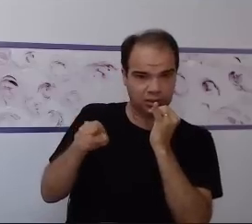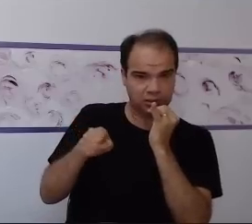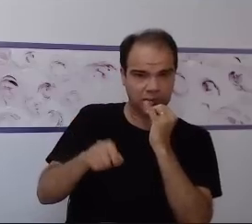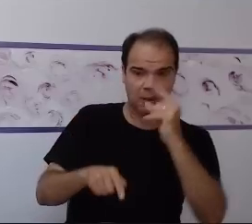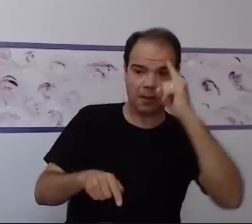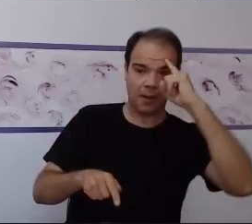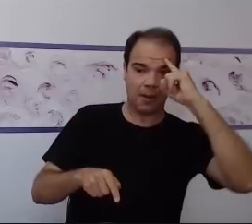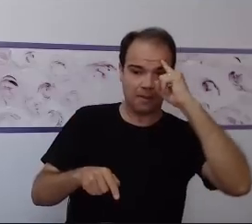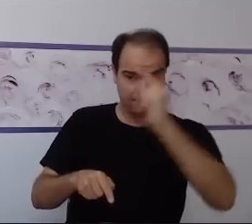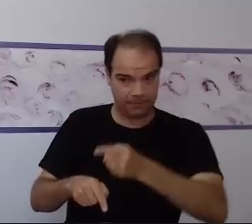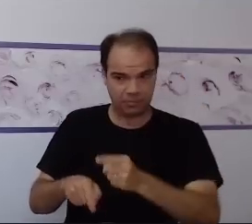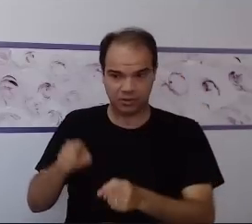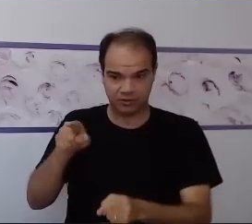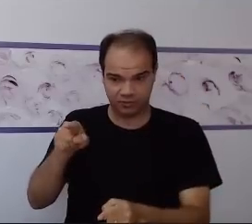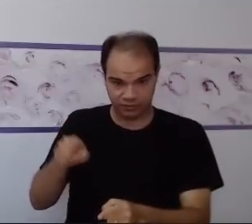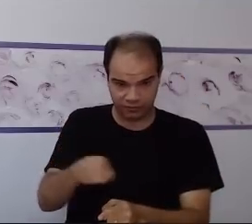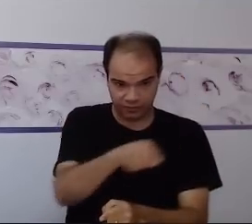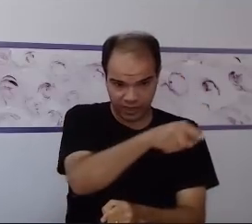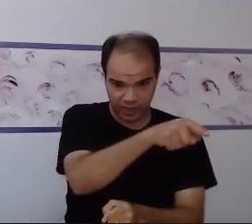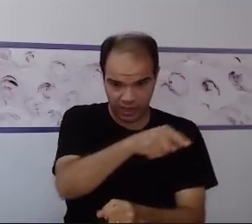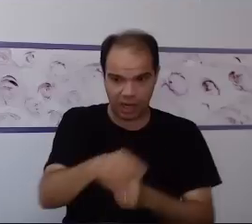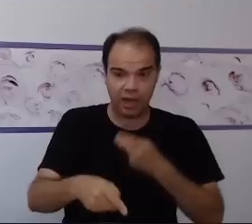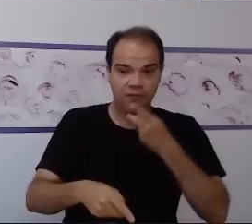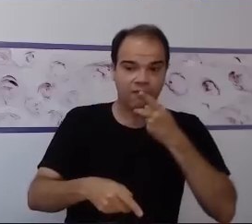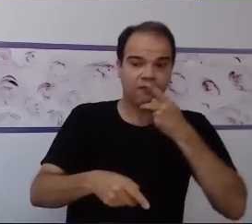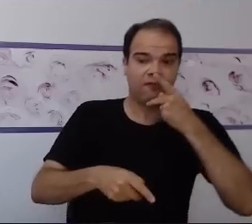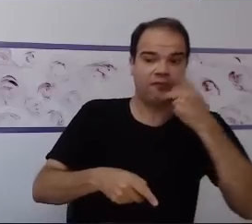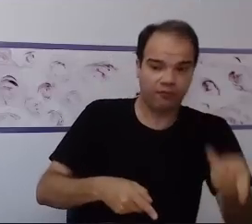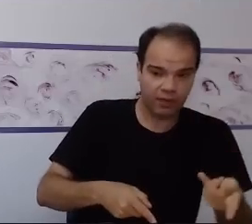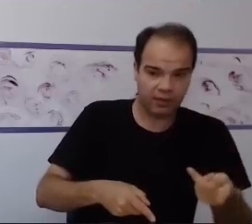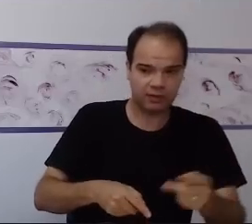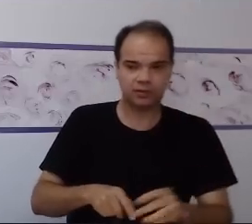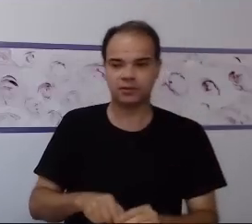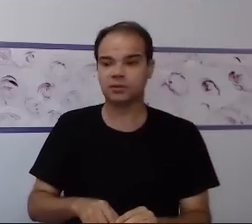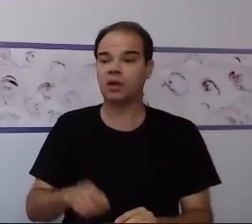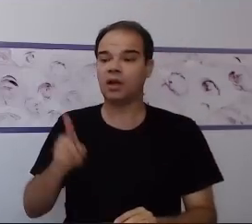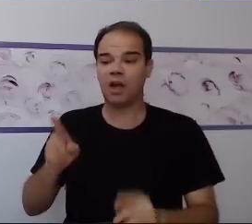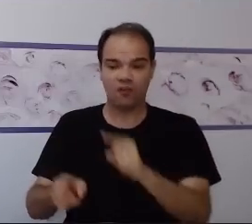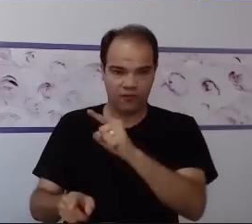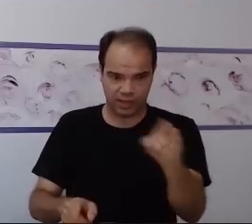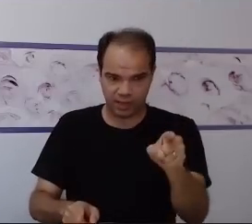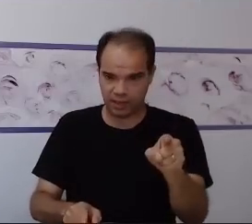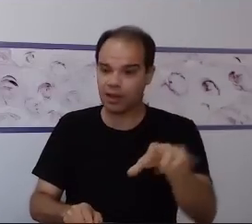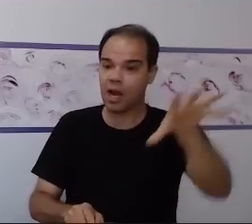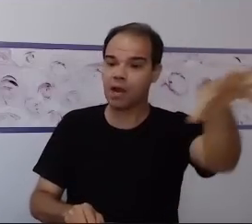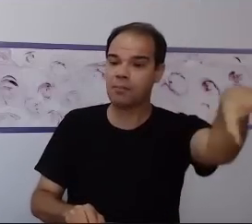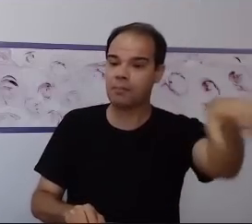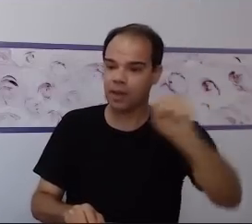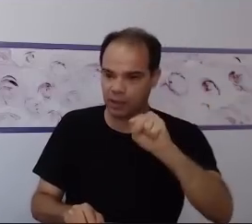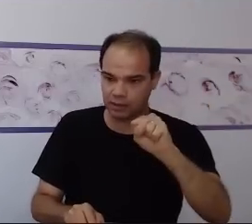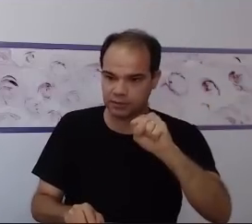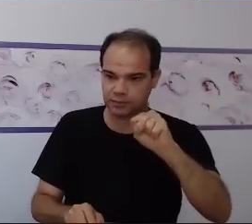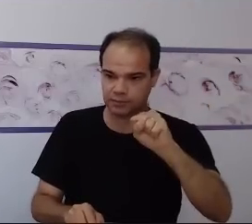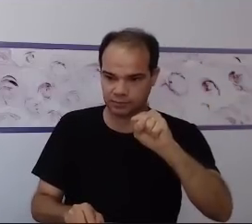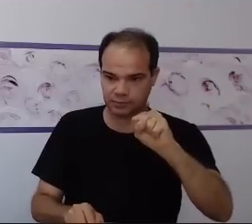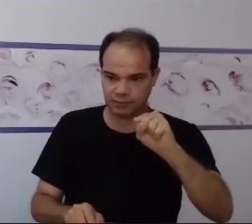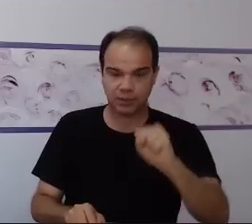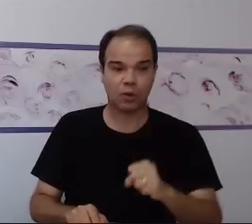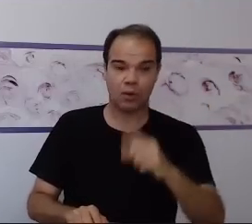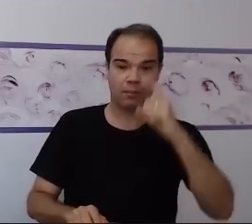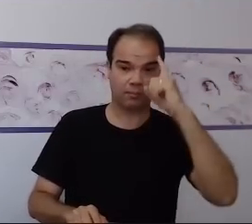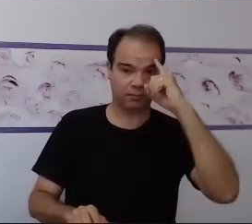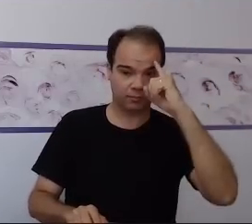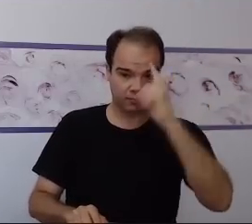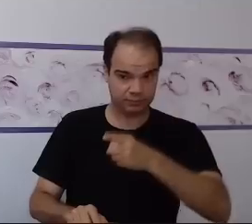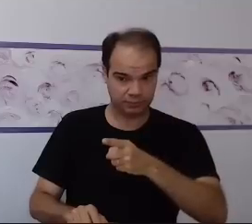ordem, vai lá e fala isso para a sua tia, vai lá e traz o objeto que estava lá na sala. Então, isso daí são